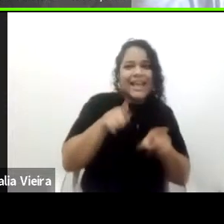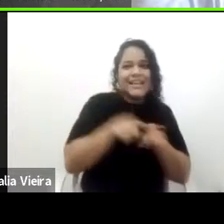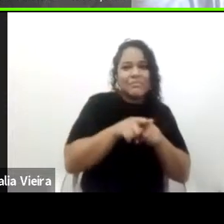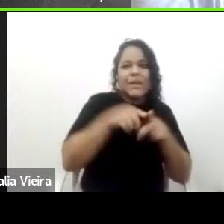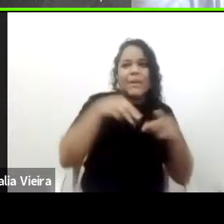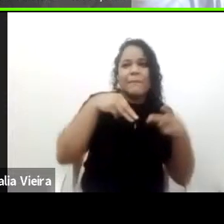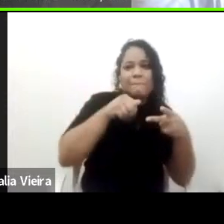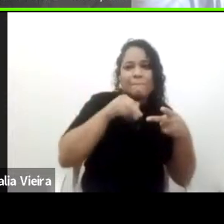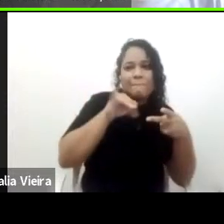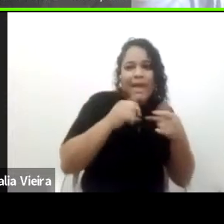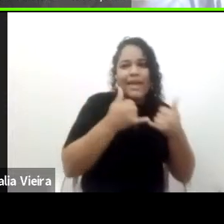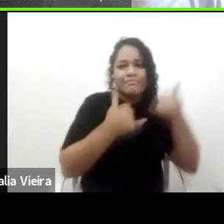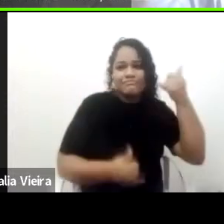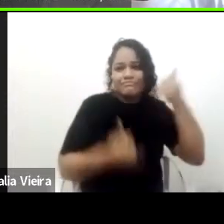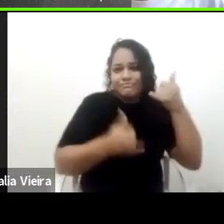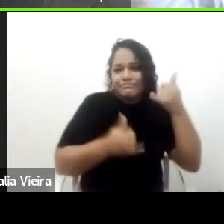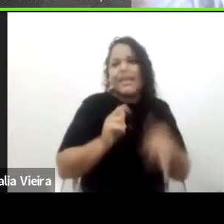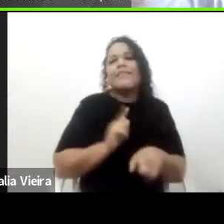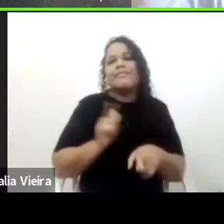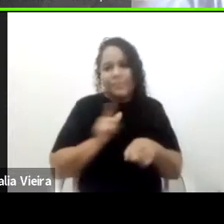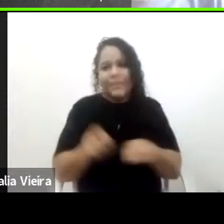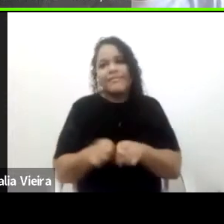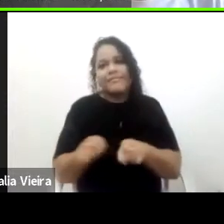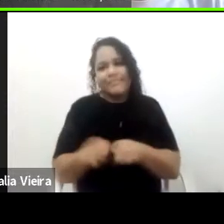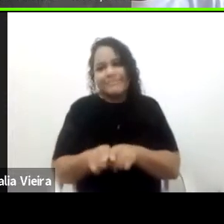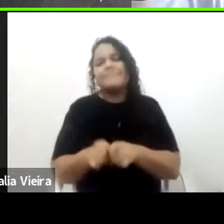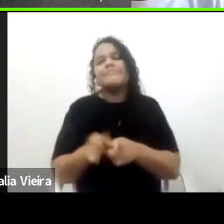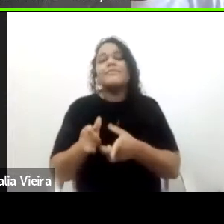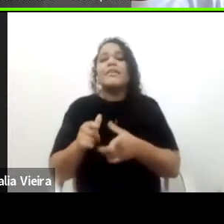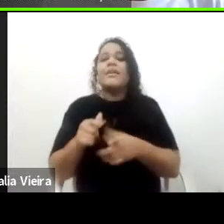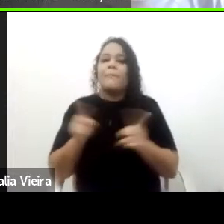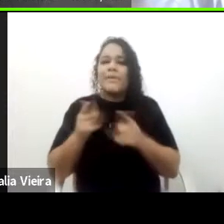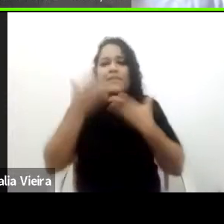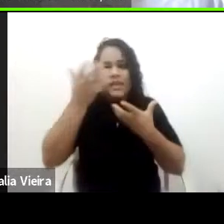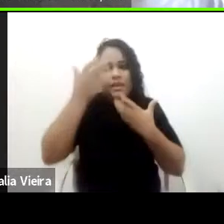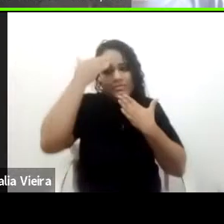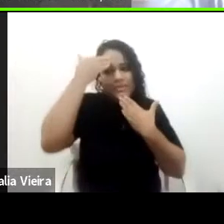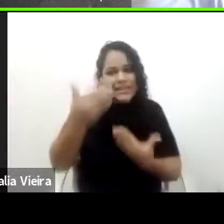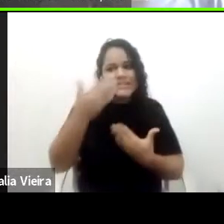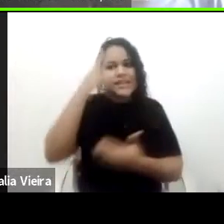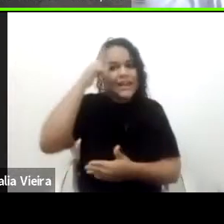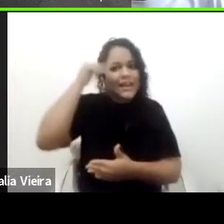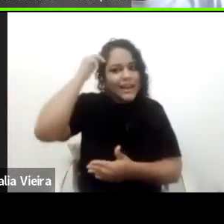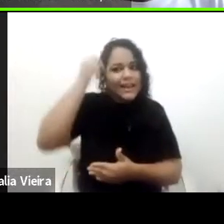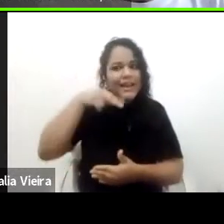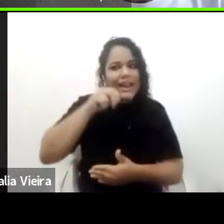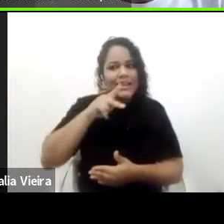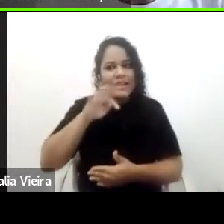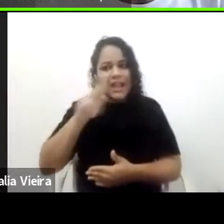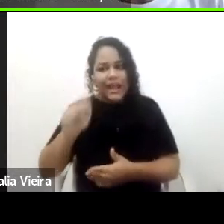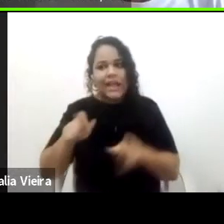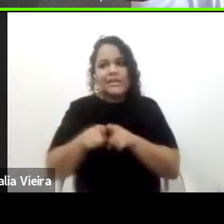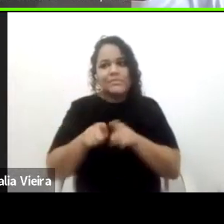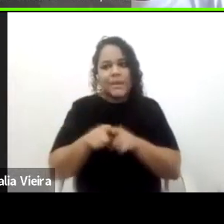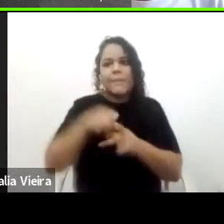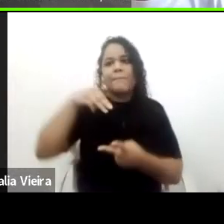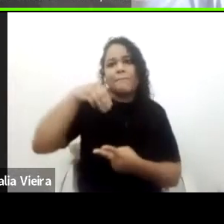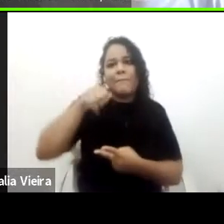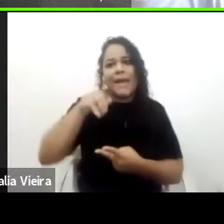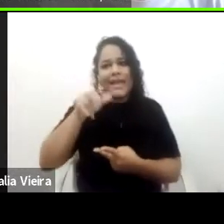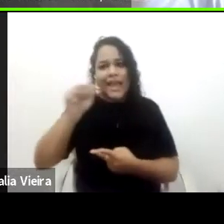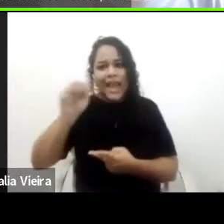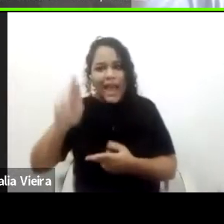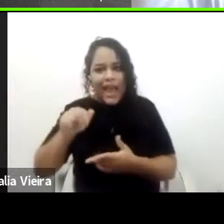também, então essa coisa da internet, mas queria agradecer muito a Natália, a Maiara, que estão aqui conosco trabalhando e